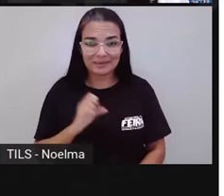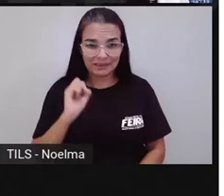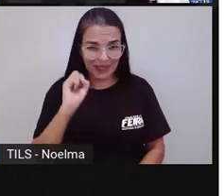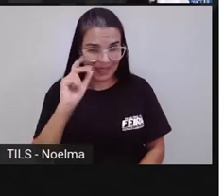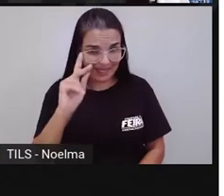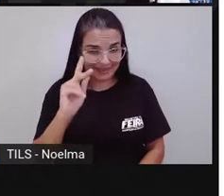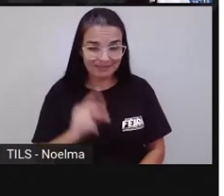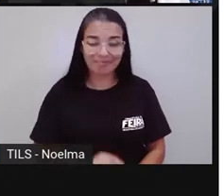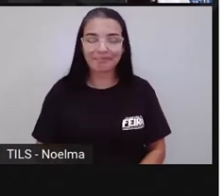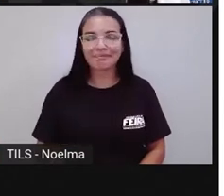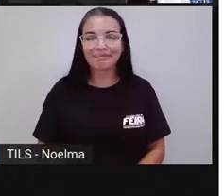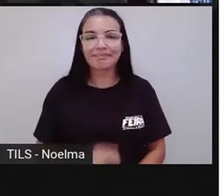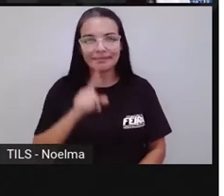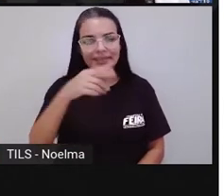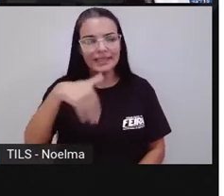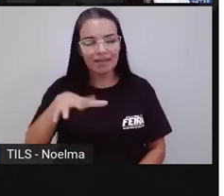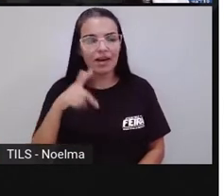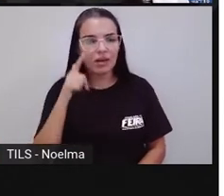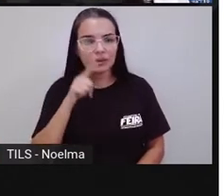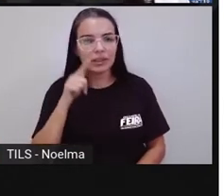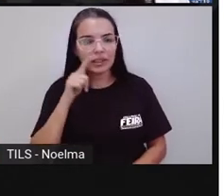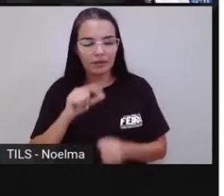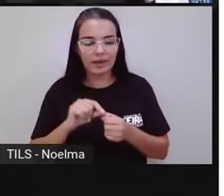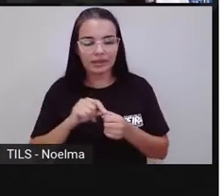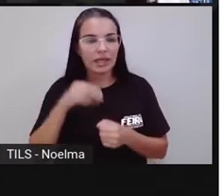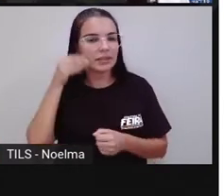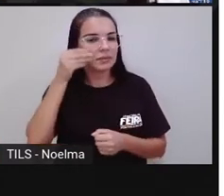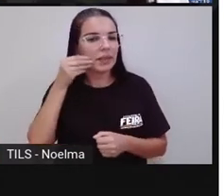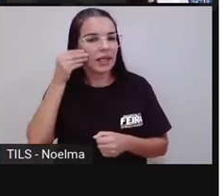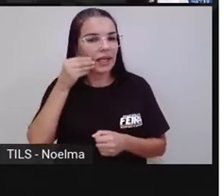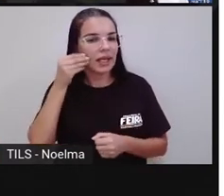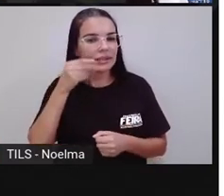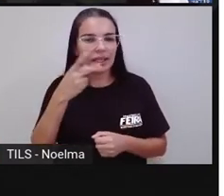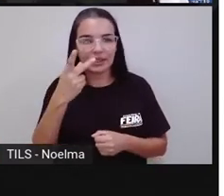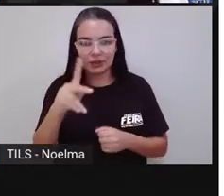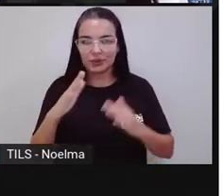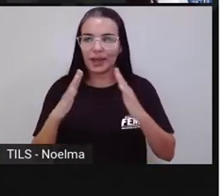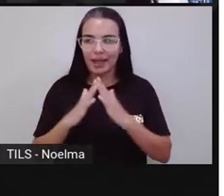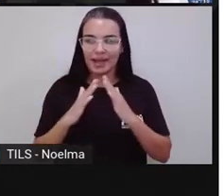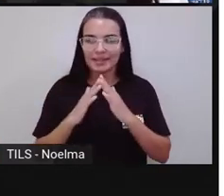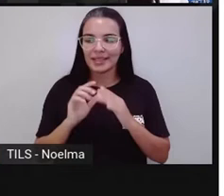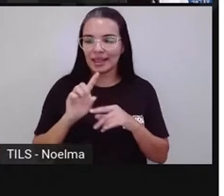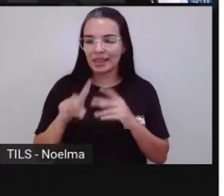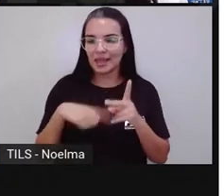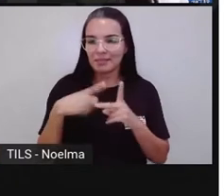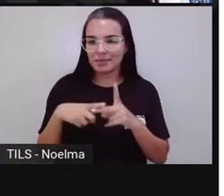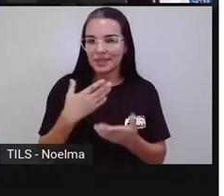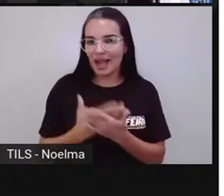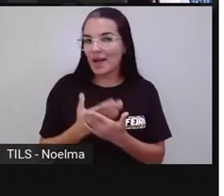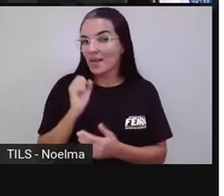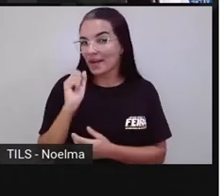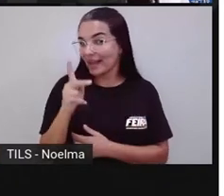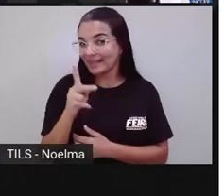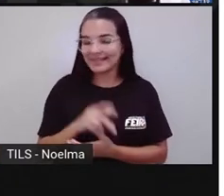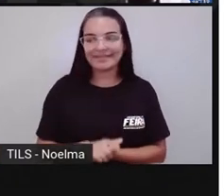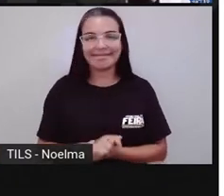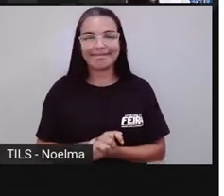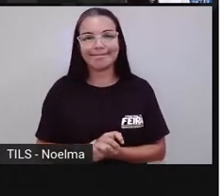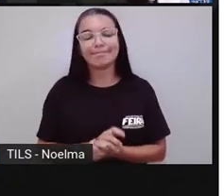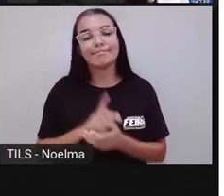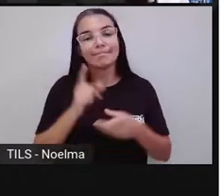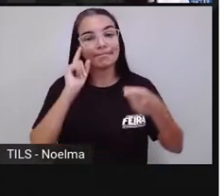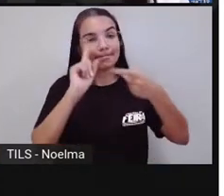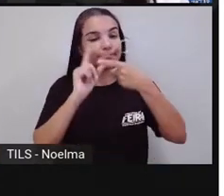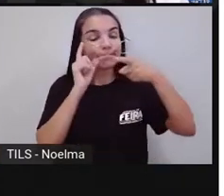então com certeza você vai conseguir repetir essa experiência depois da videoaula, tá certo? Vamos precisar aí de